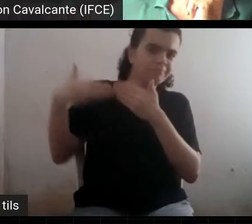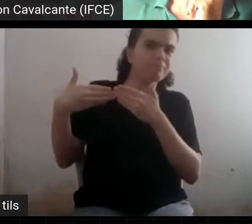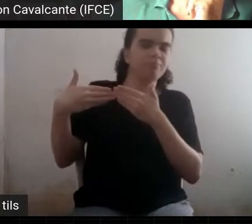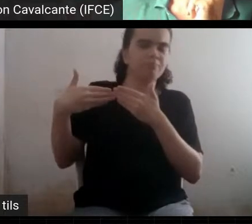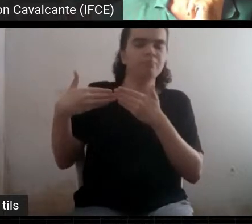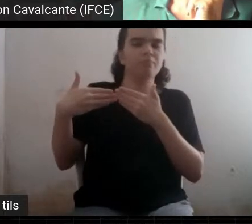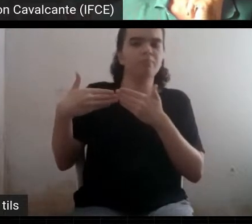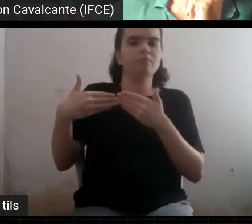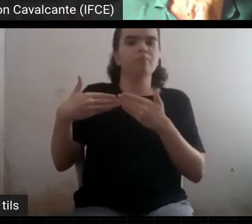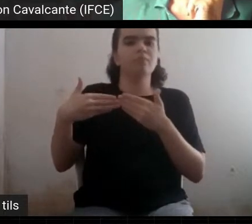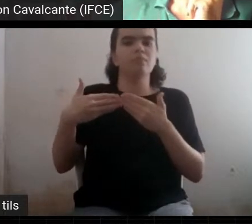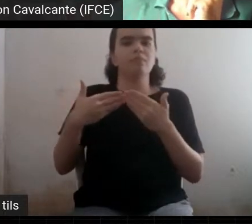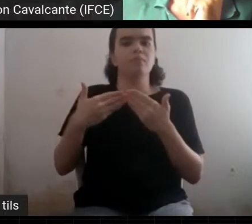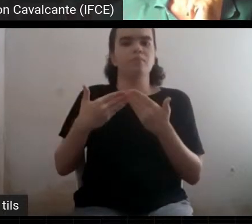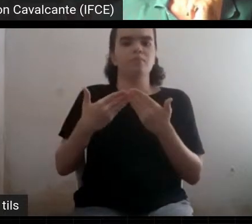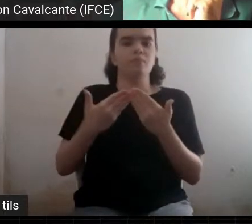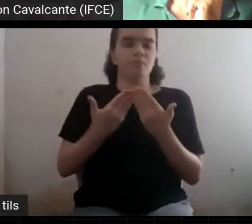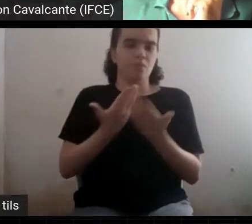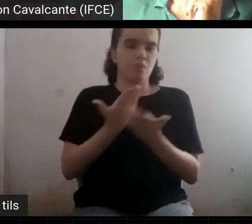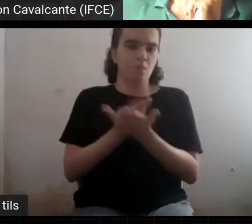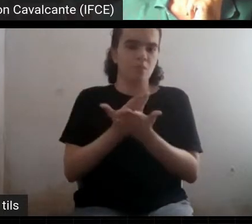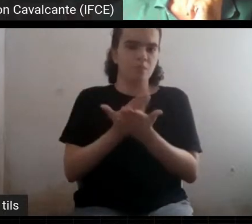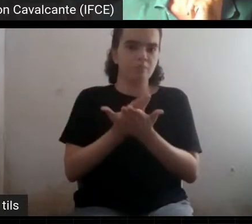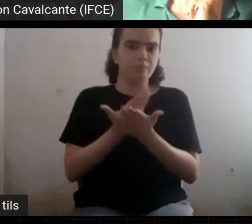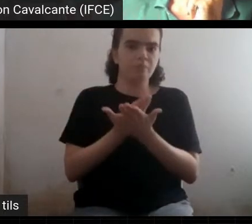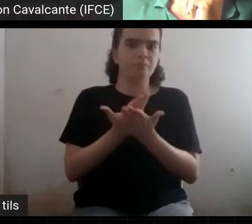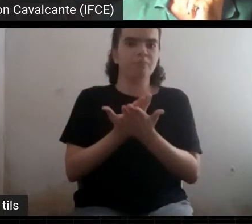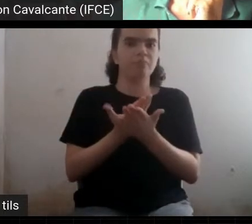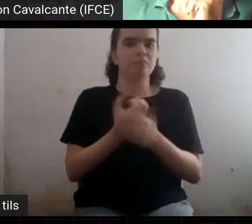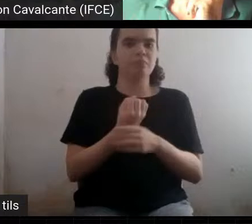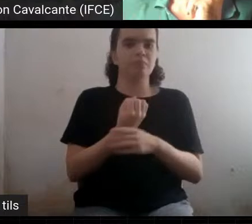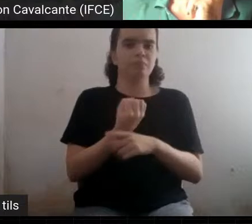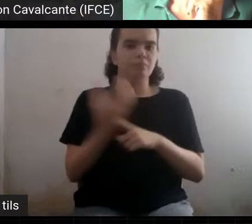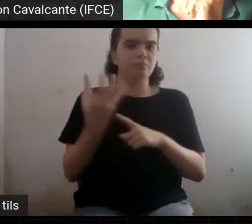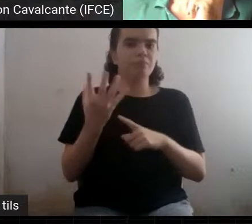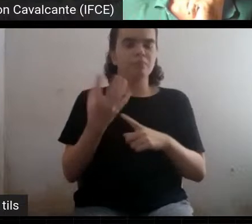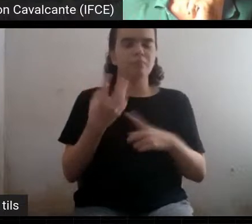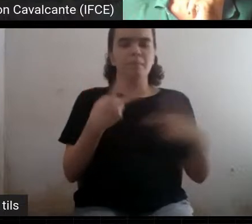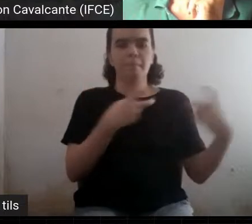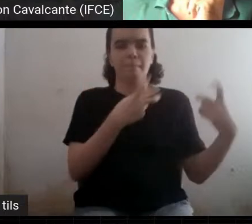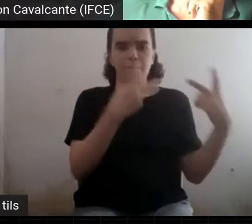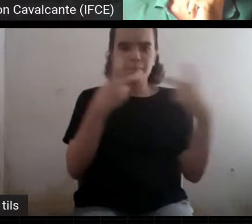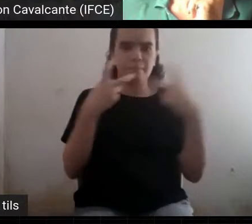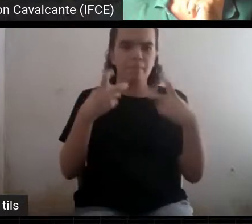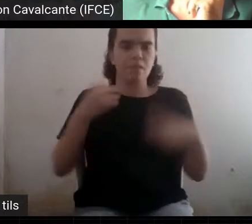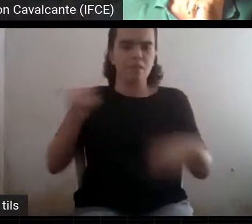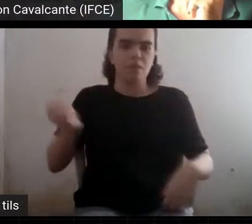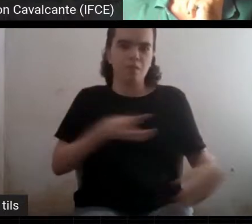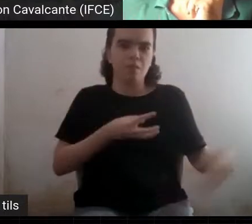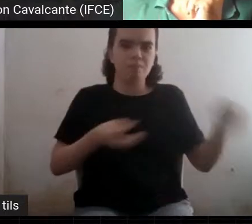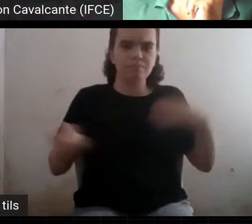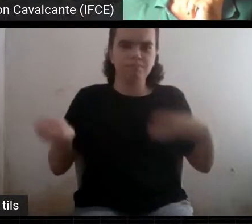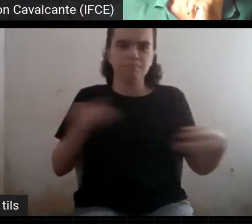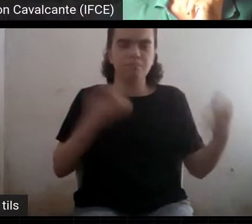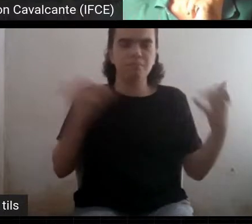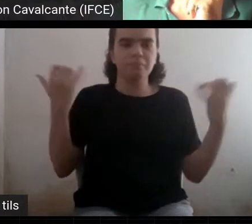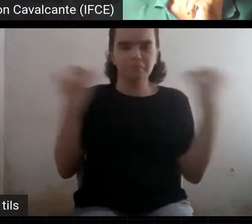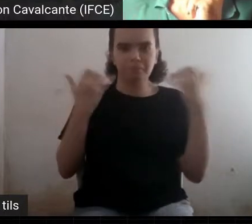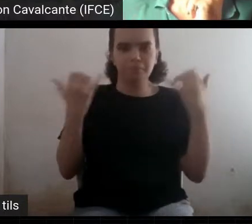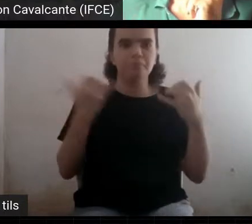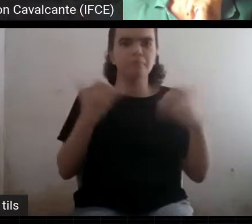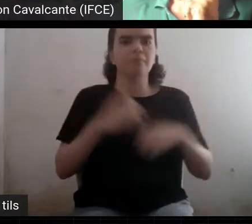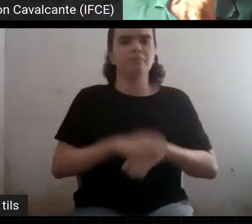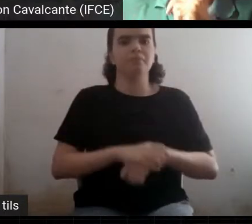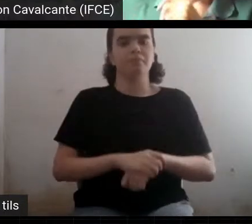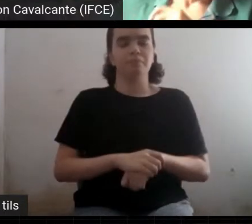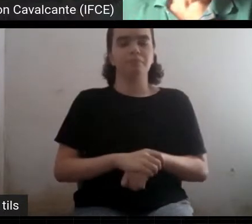xenobia multimensageira, descoberta de ondas gravitacionais, que é uma previsão da relatividade geral. Percebe? Então, é